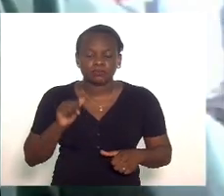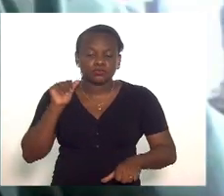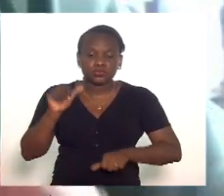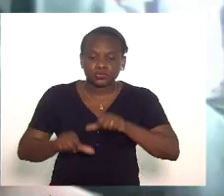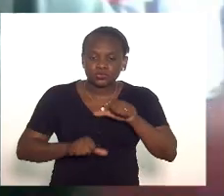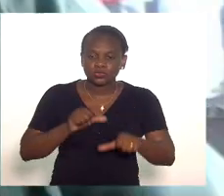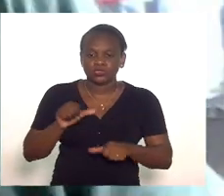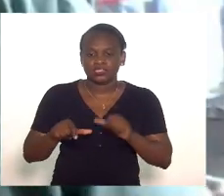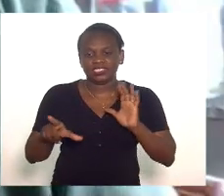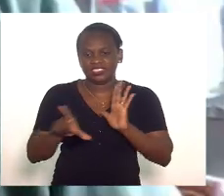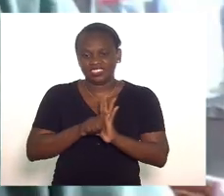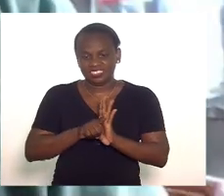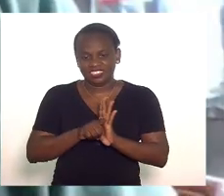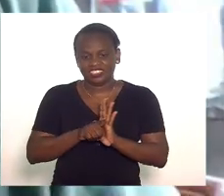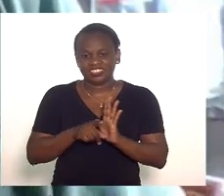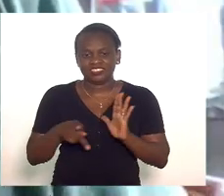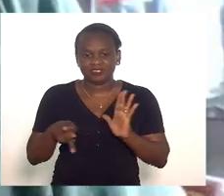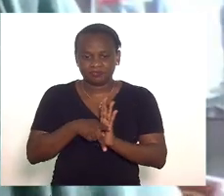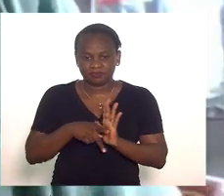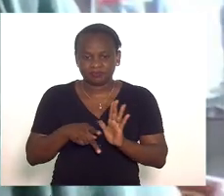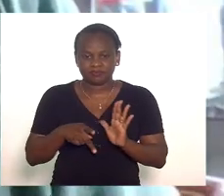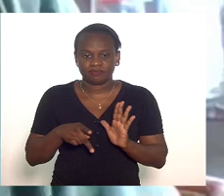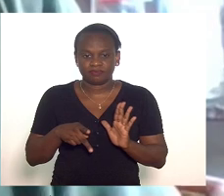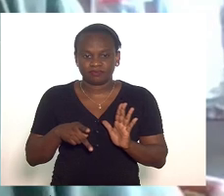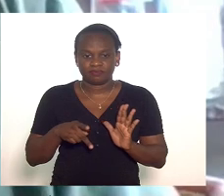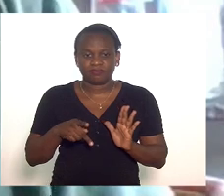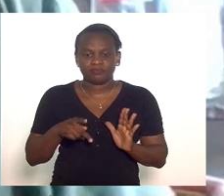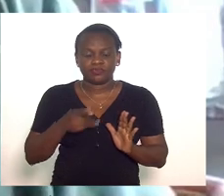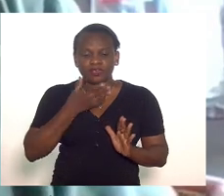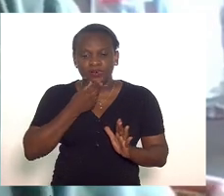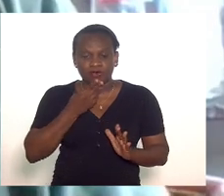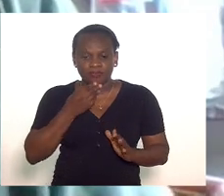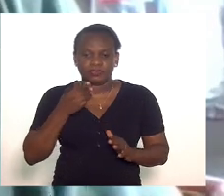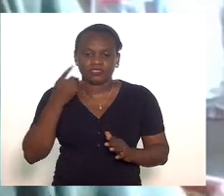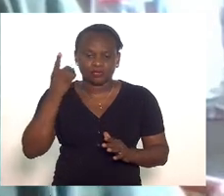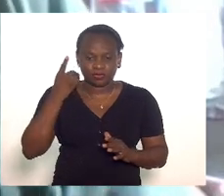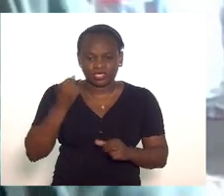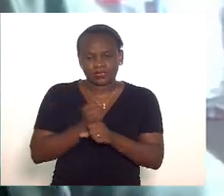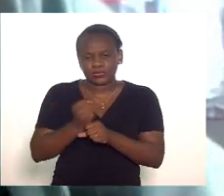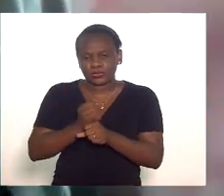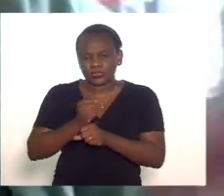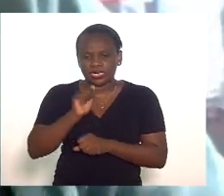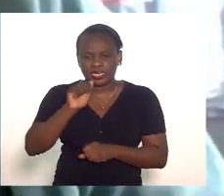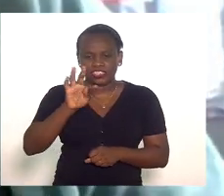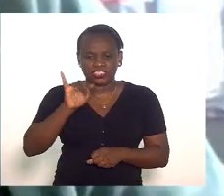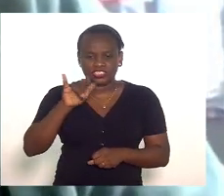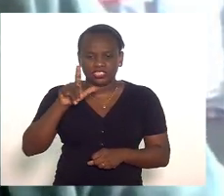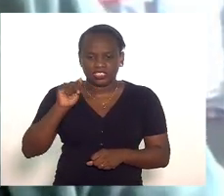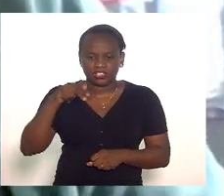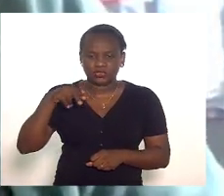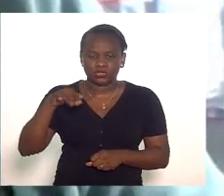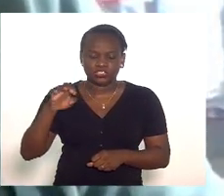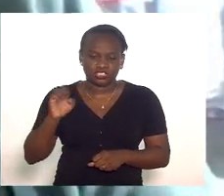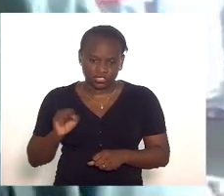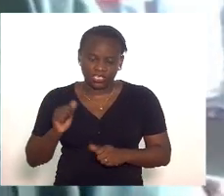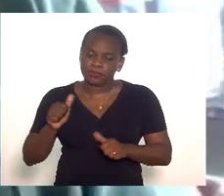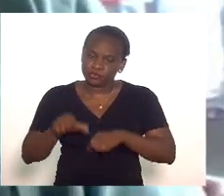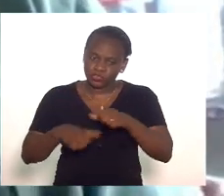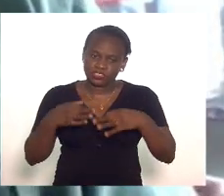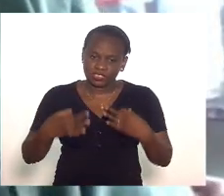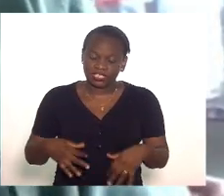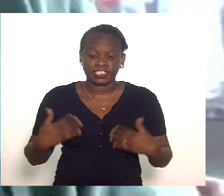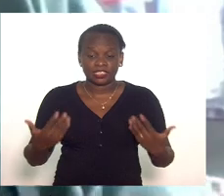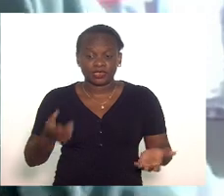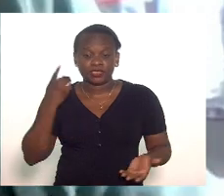modificado a lei do nosso decano Atila Nunes que foi o que foi consertado aliás o